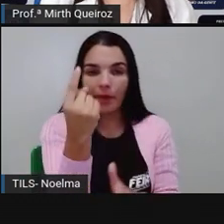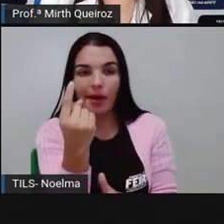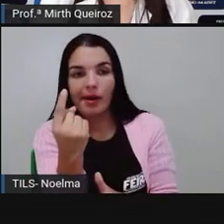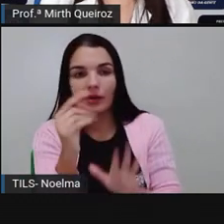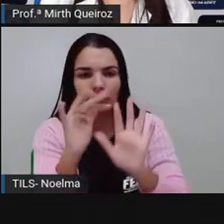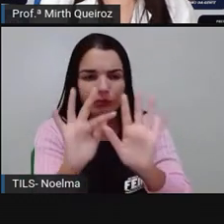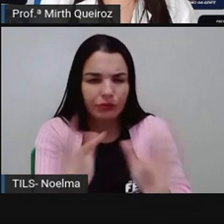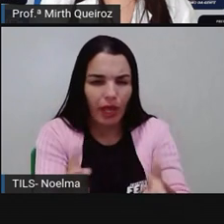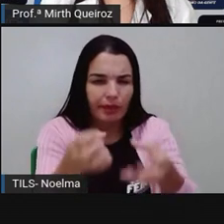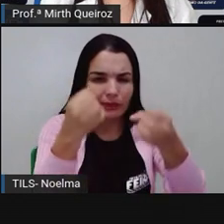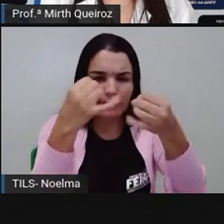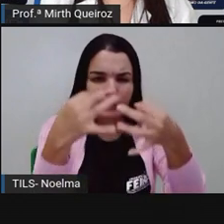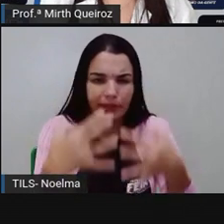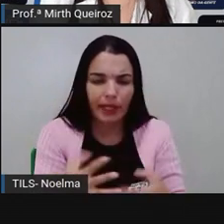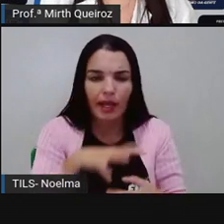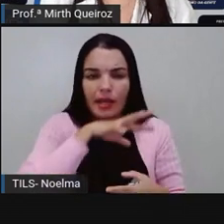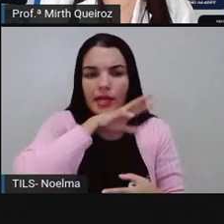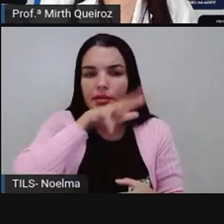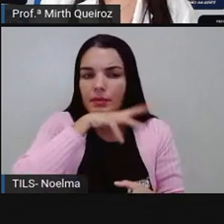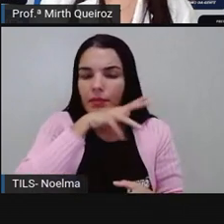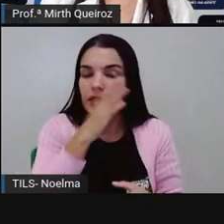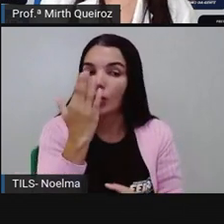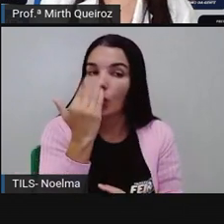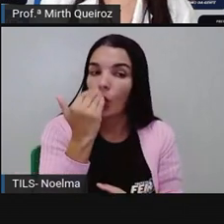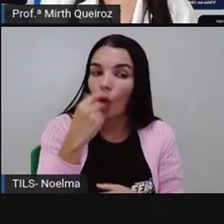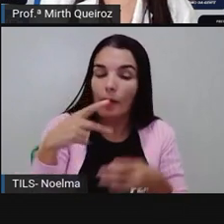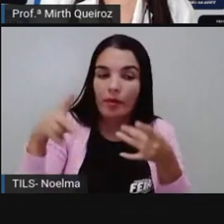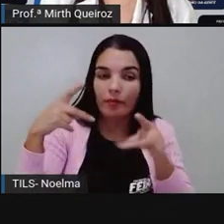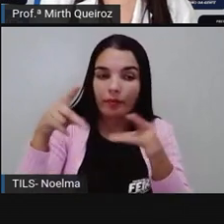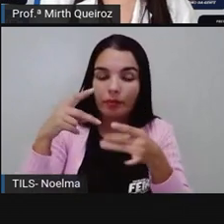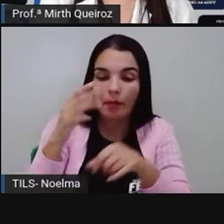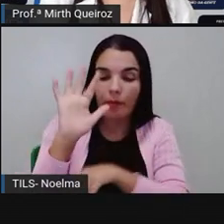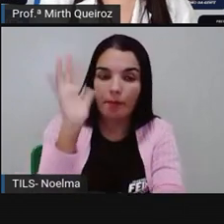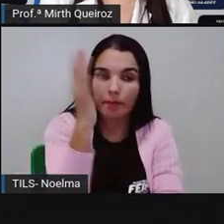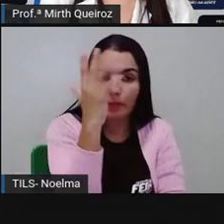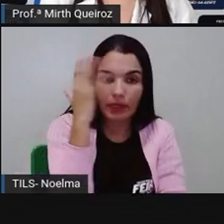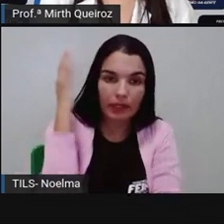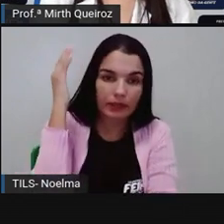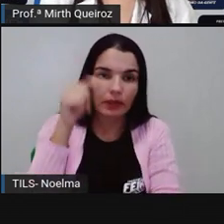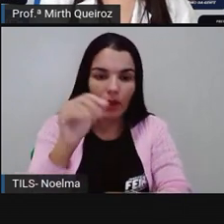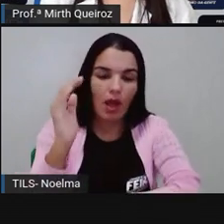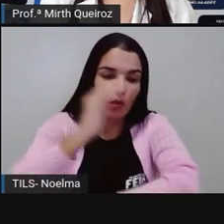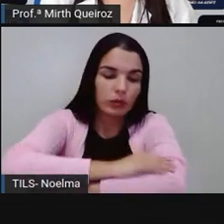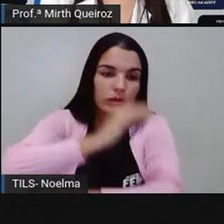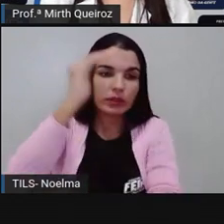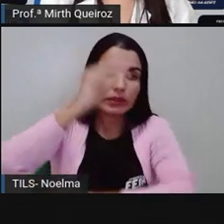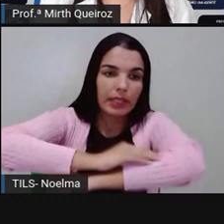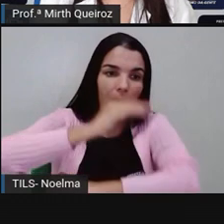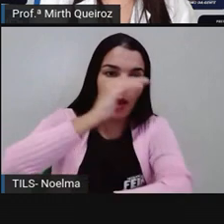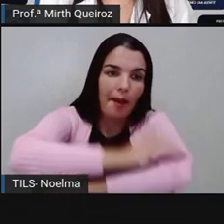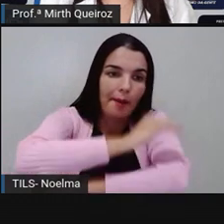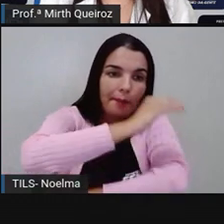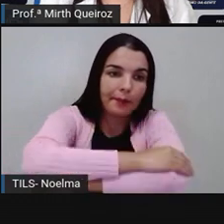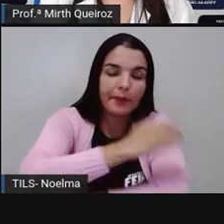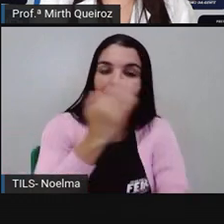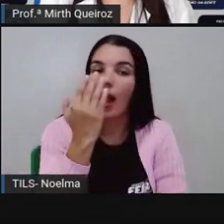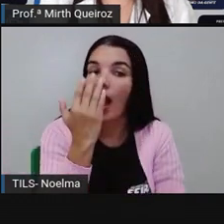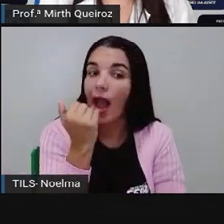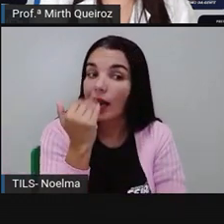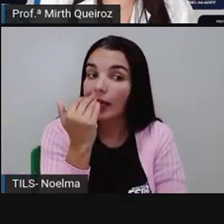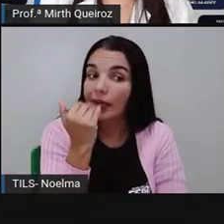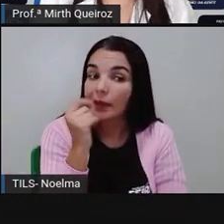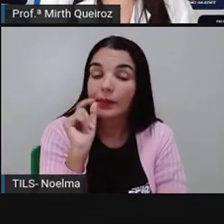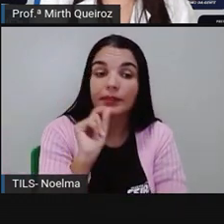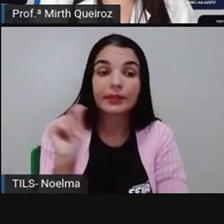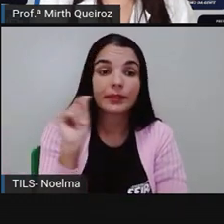sabemos que os animais herbívoros são consumidores primários. O sapo, ele se alimenta do grilo. Nós já temos o alimento, neste